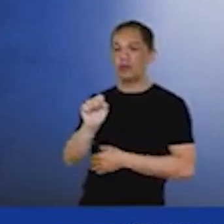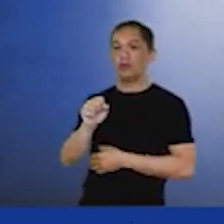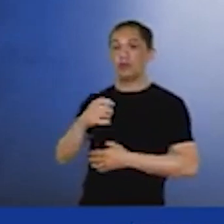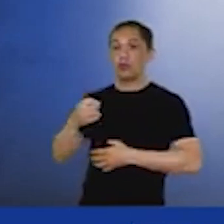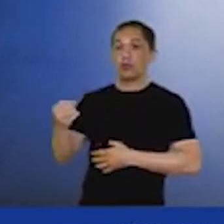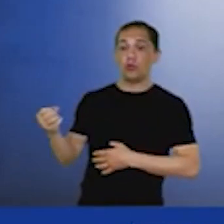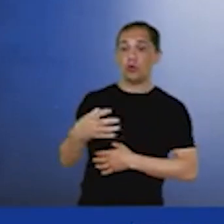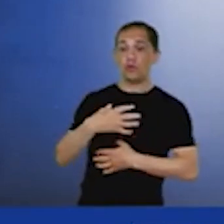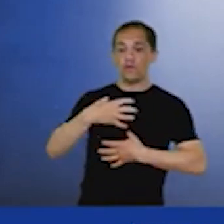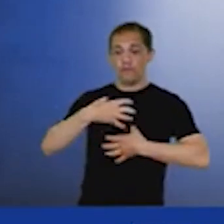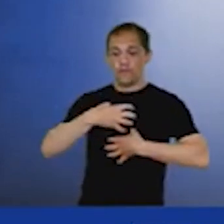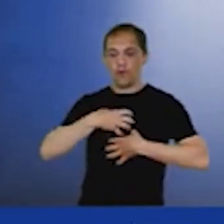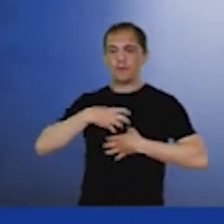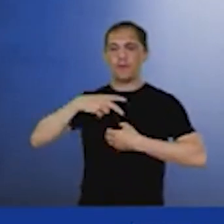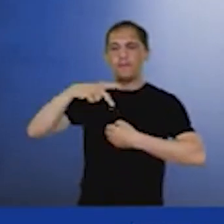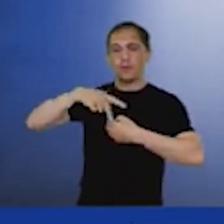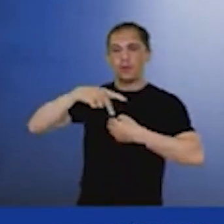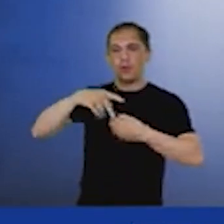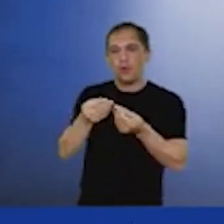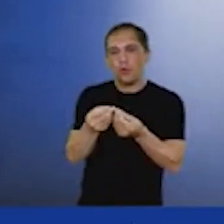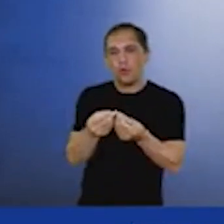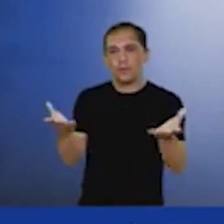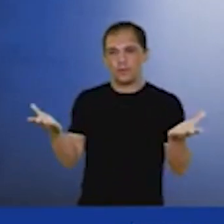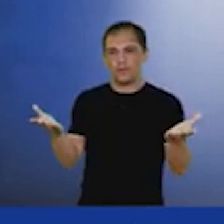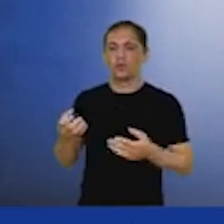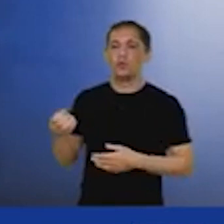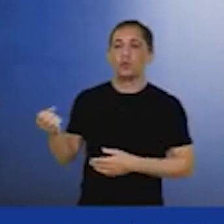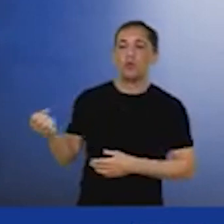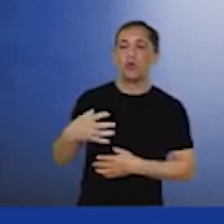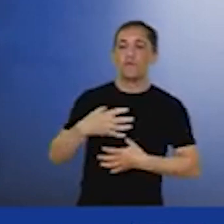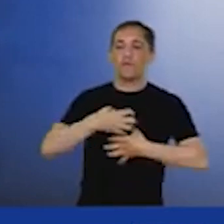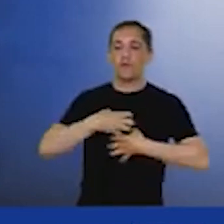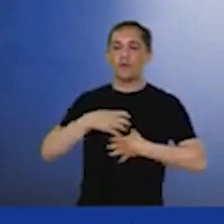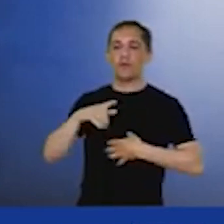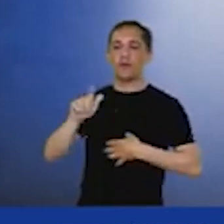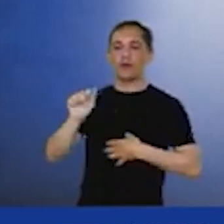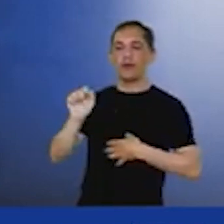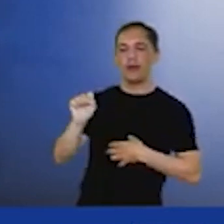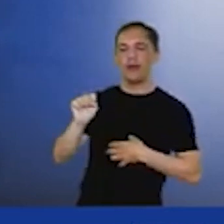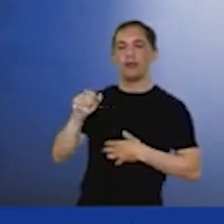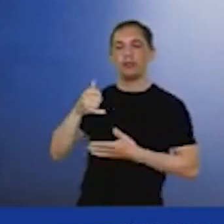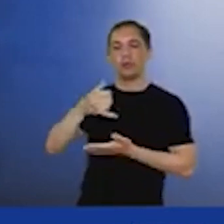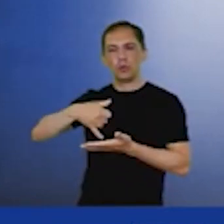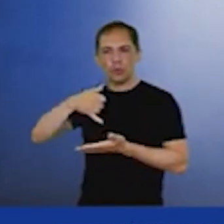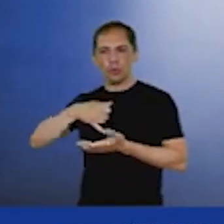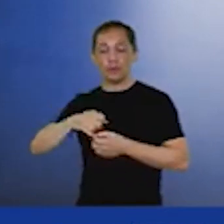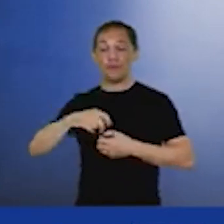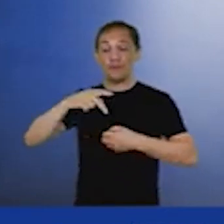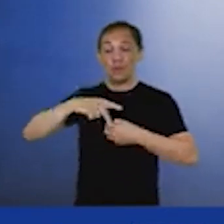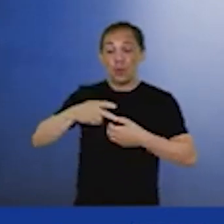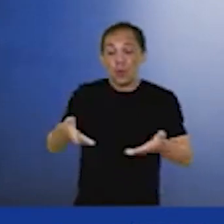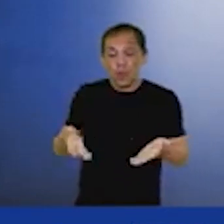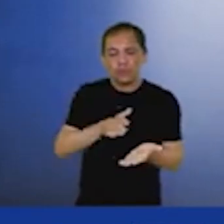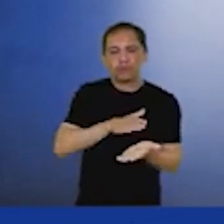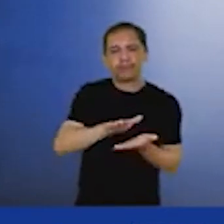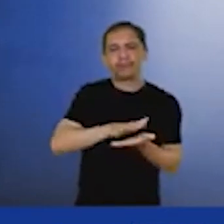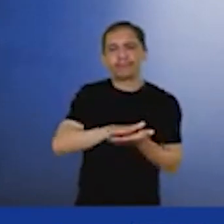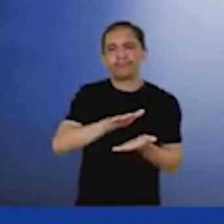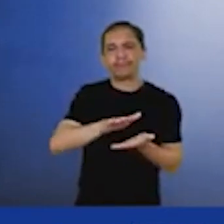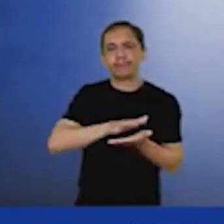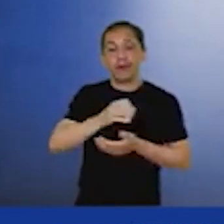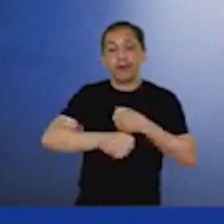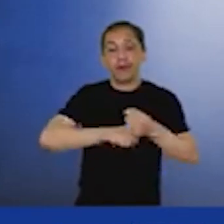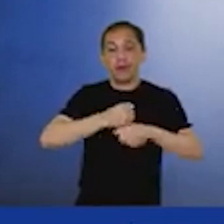novo óleo e gás. É importante a gente entender que o petróleo que é produzido hoje em 2022,